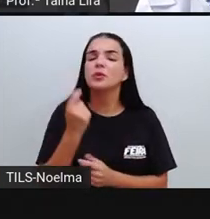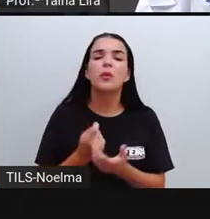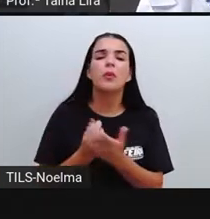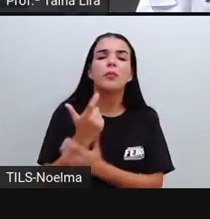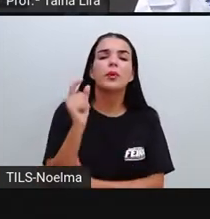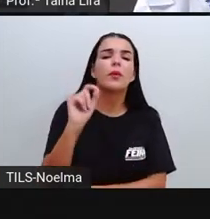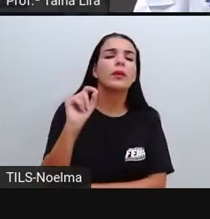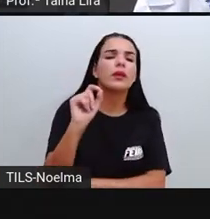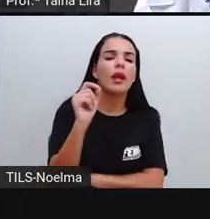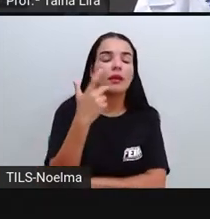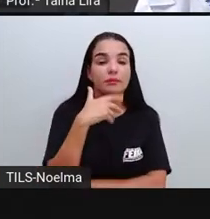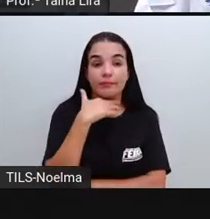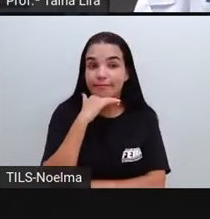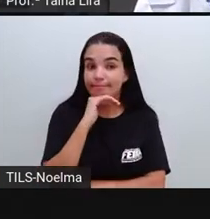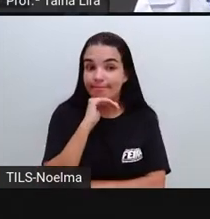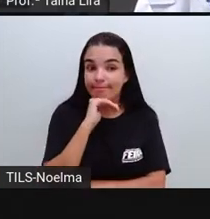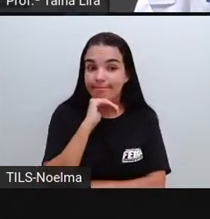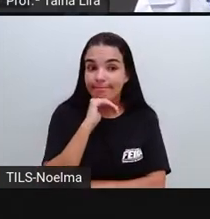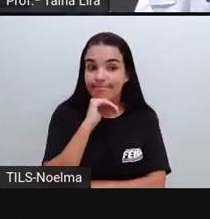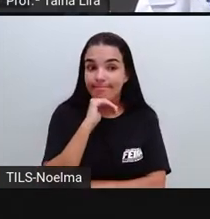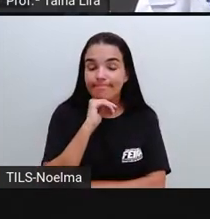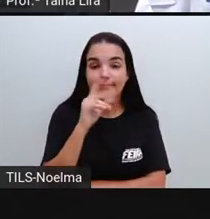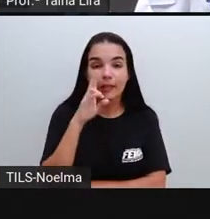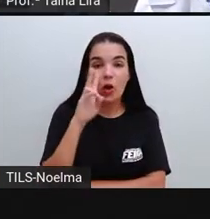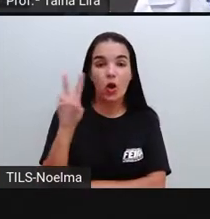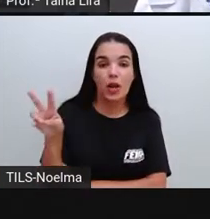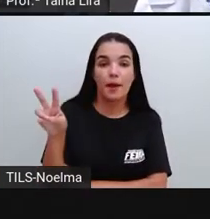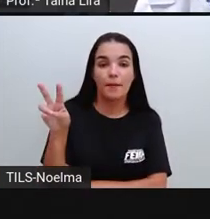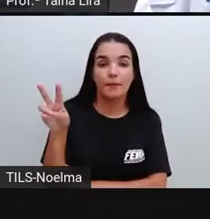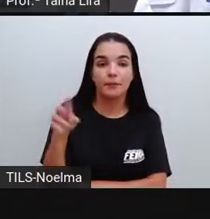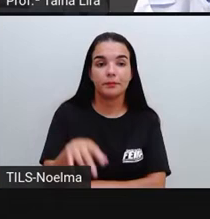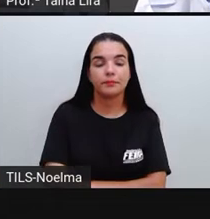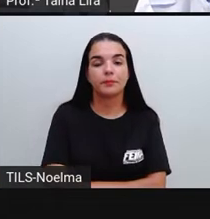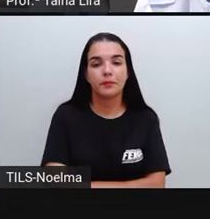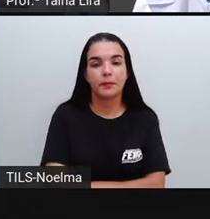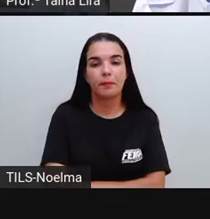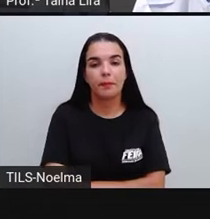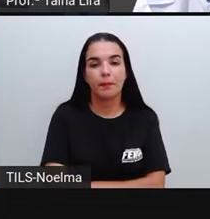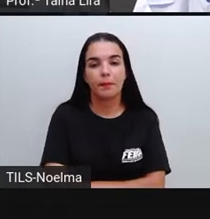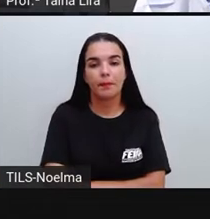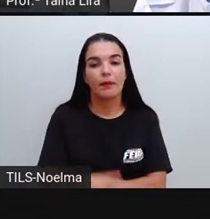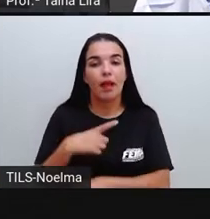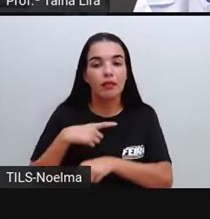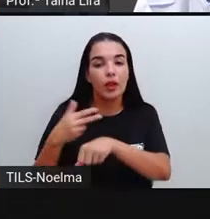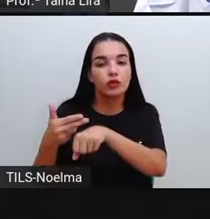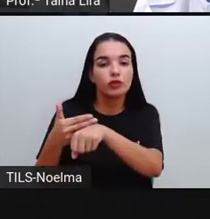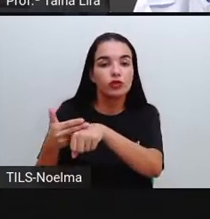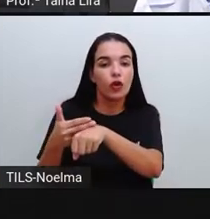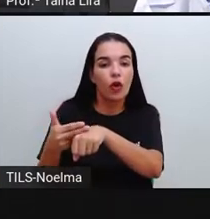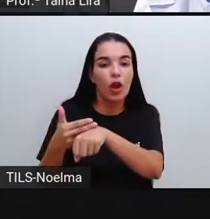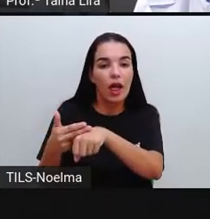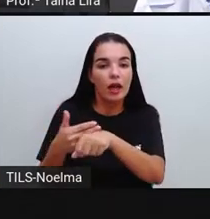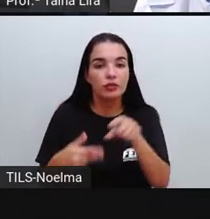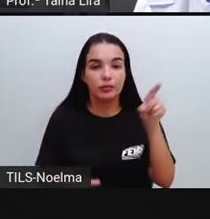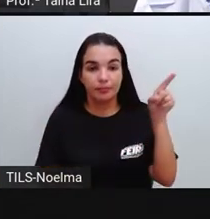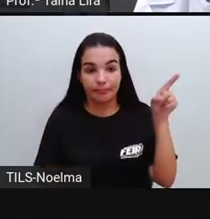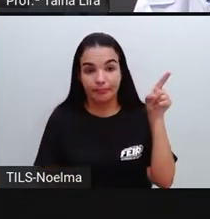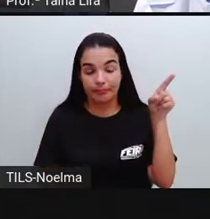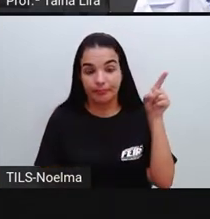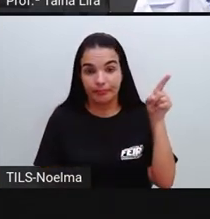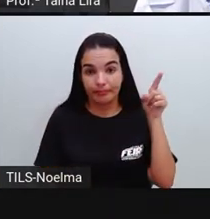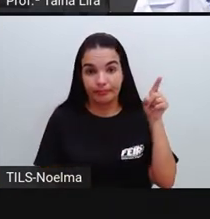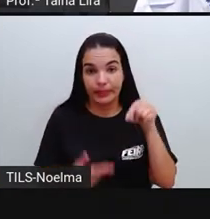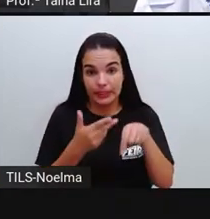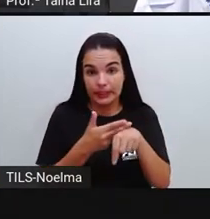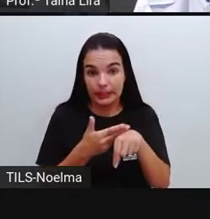de alimentos? Vamos ver? Então, temos o achocolatado, né, que é esse